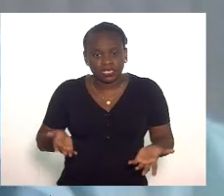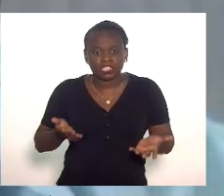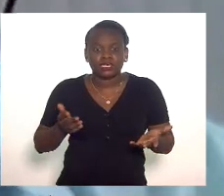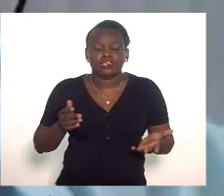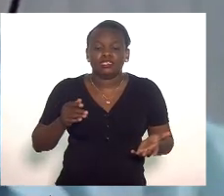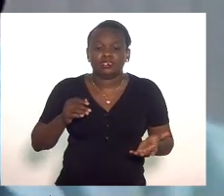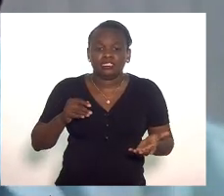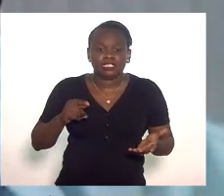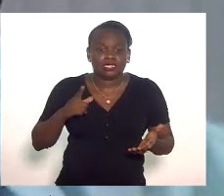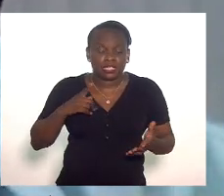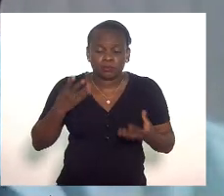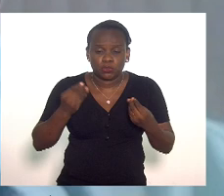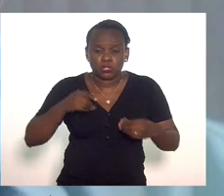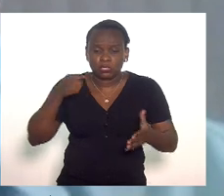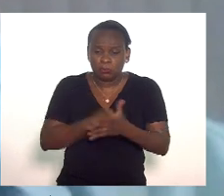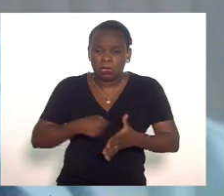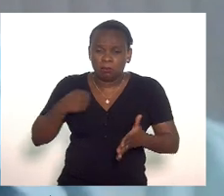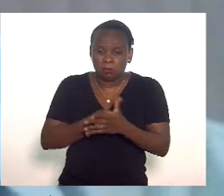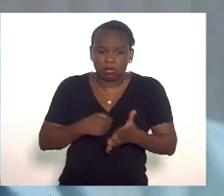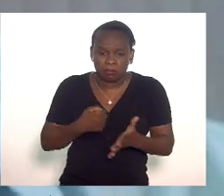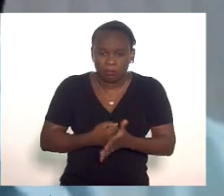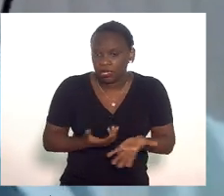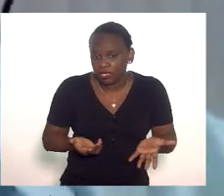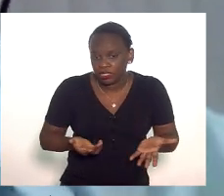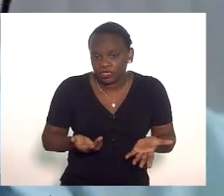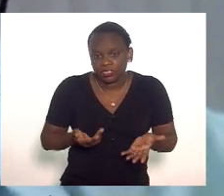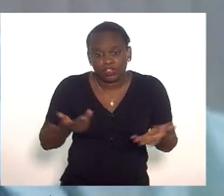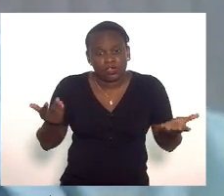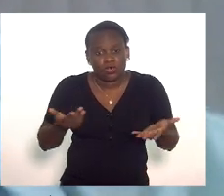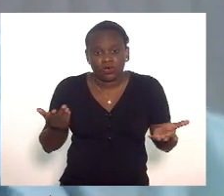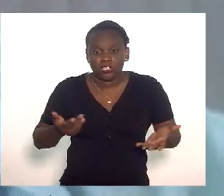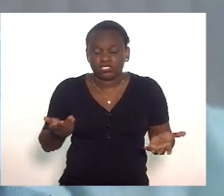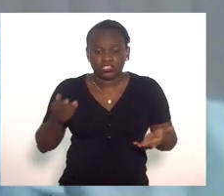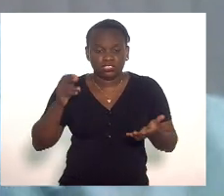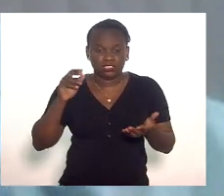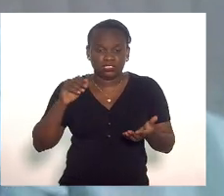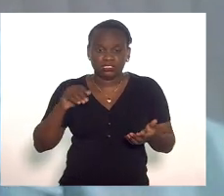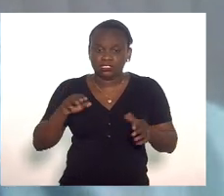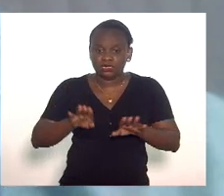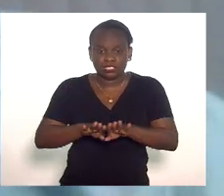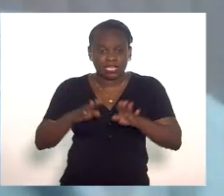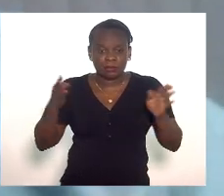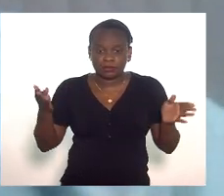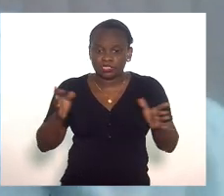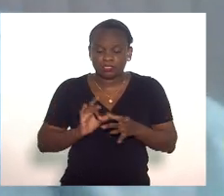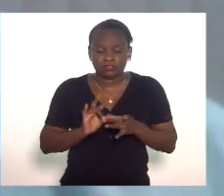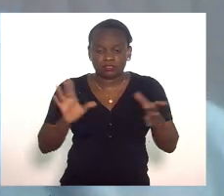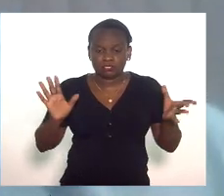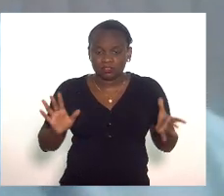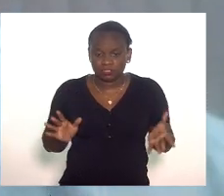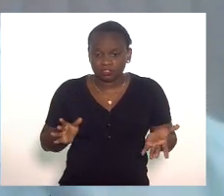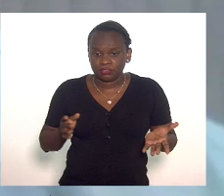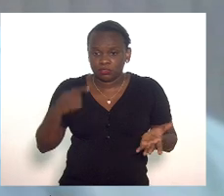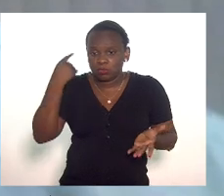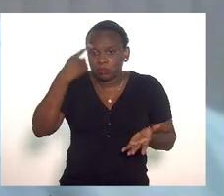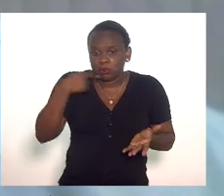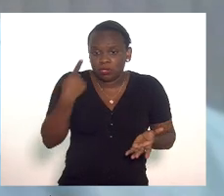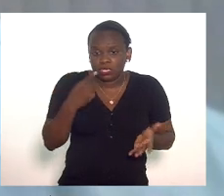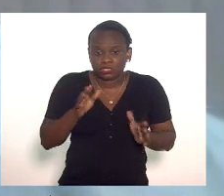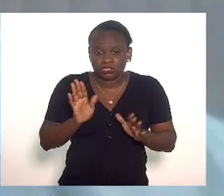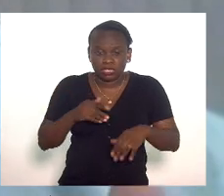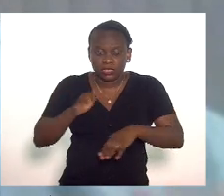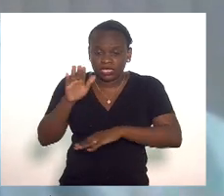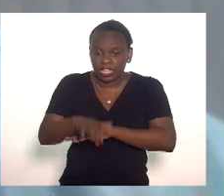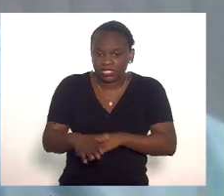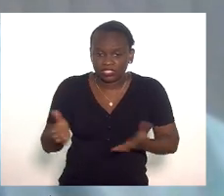tomou tanta pancada que no dia de hoje se fechou o horário da barreira sanitária funcionar de nove a uma hora da tarde